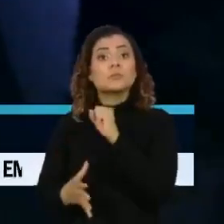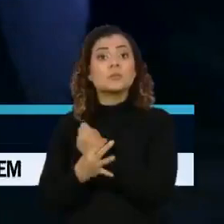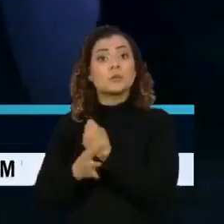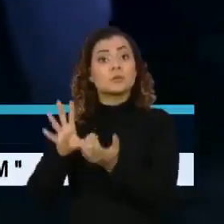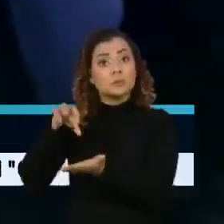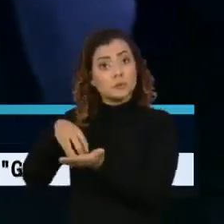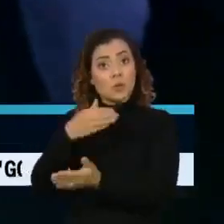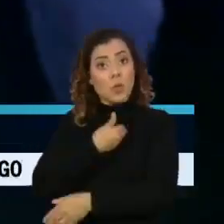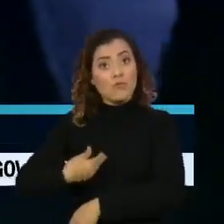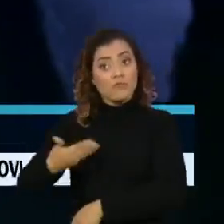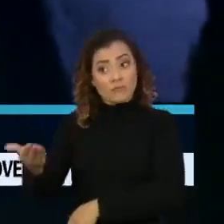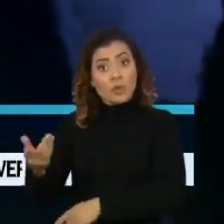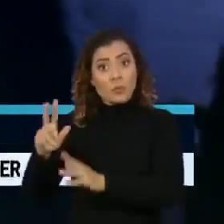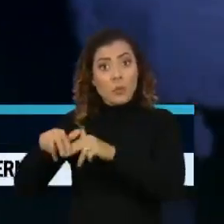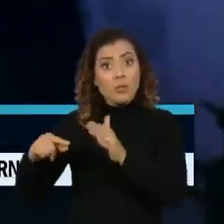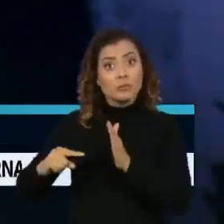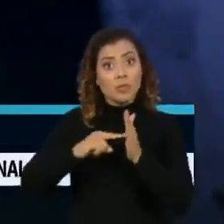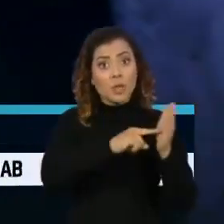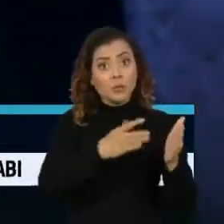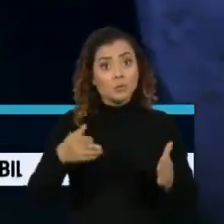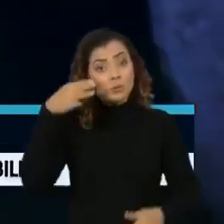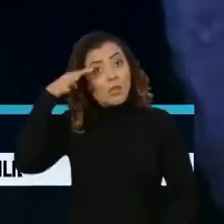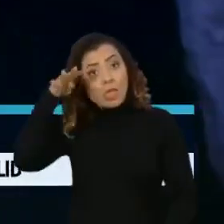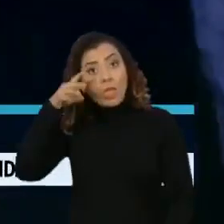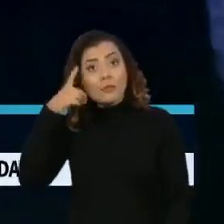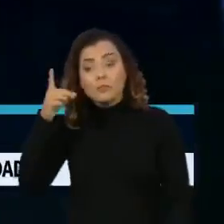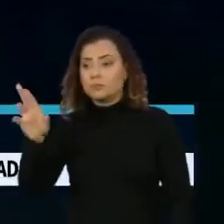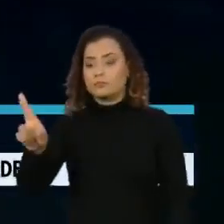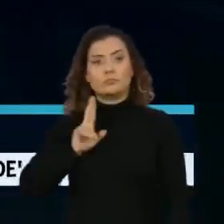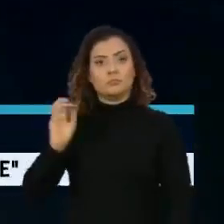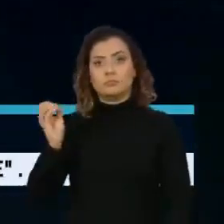Institucional do governo sobre a denúncia relatada pela deputada, mas não tivemos retorno.